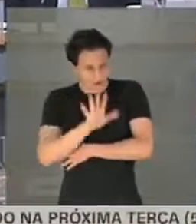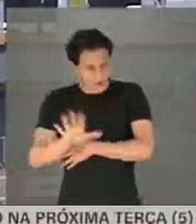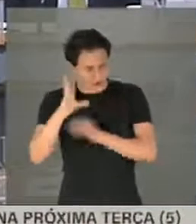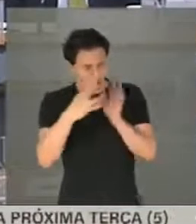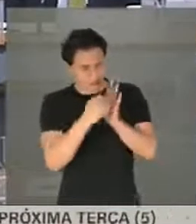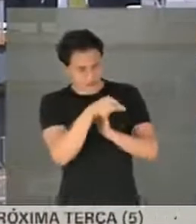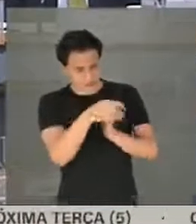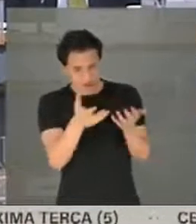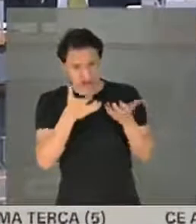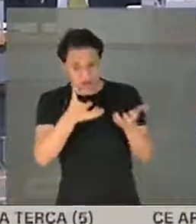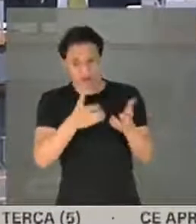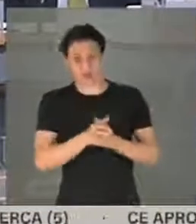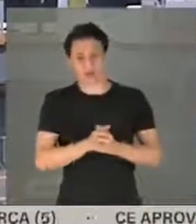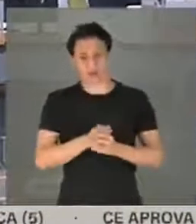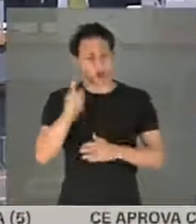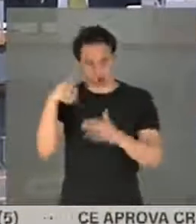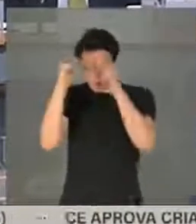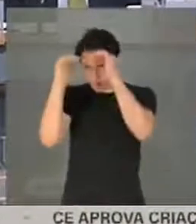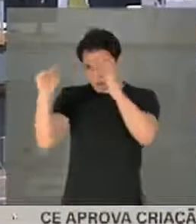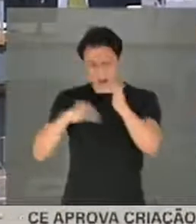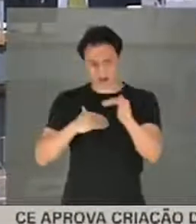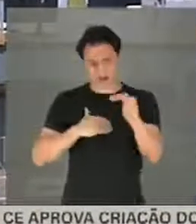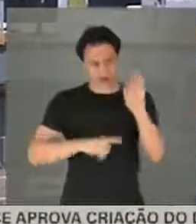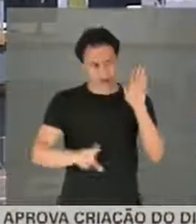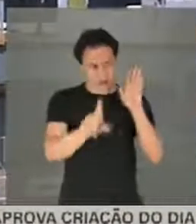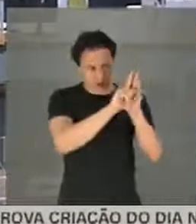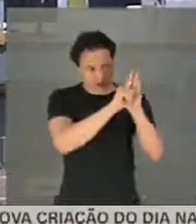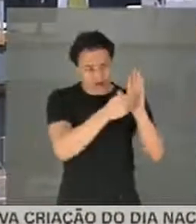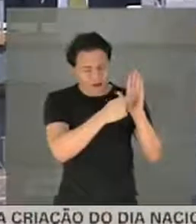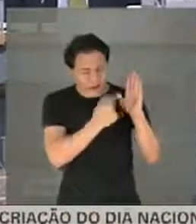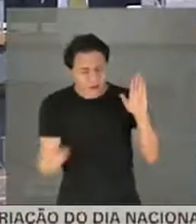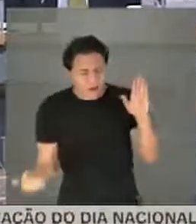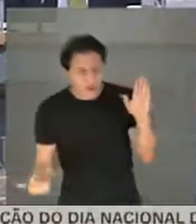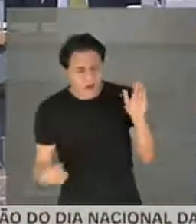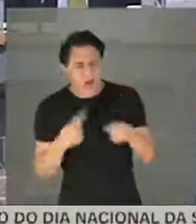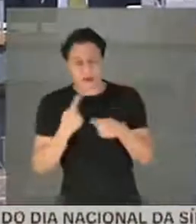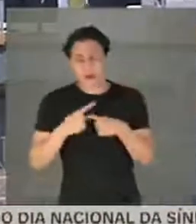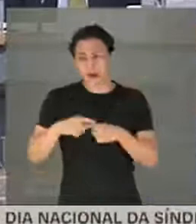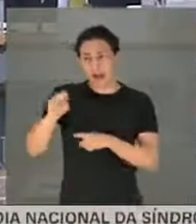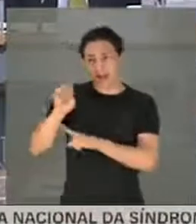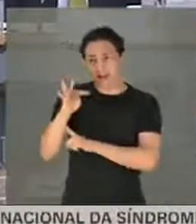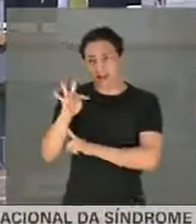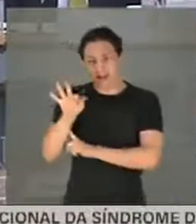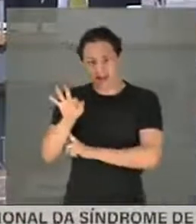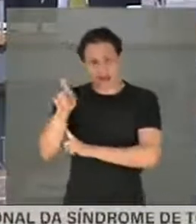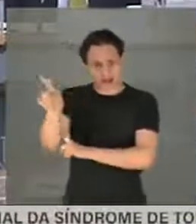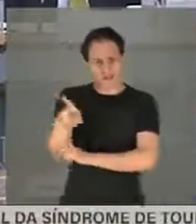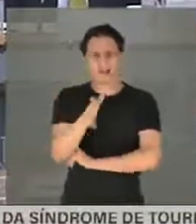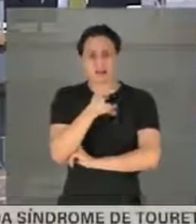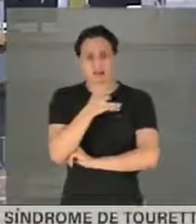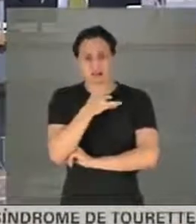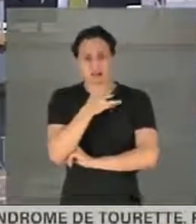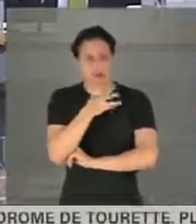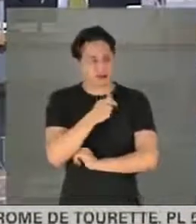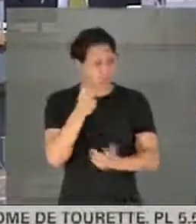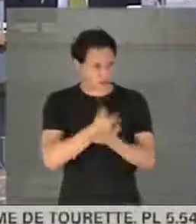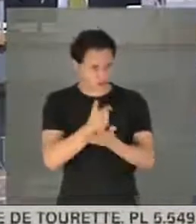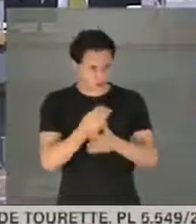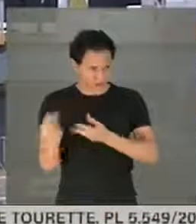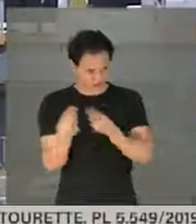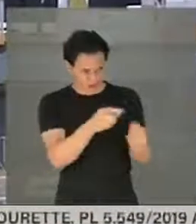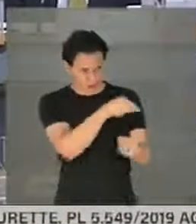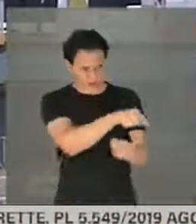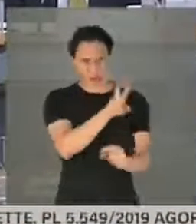Isso é obedecer o princípio da legalidade? Porque o Supremo Tribunal Federal, tardiamente, o mesmo Supremo que o senhor